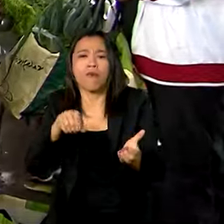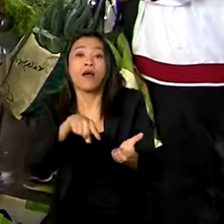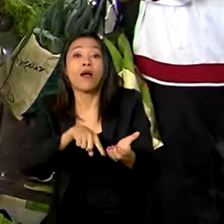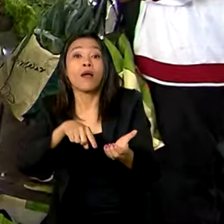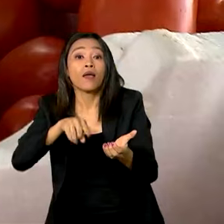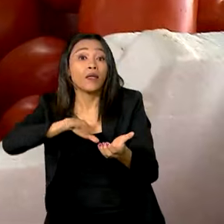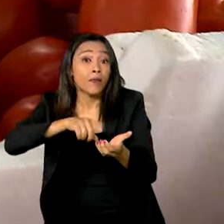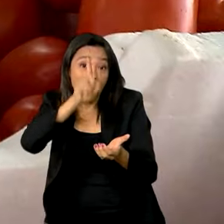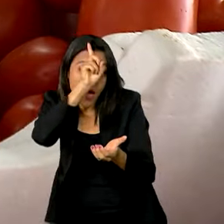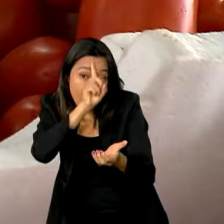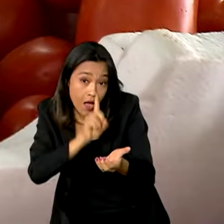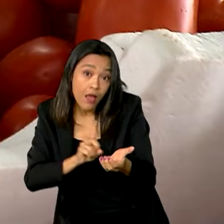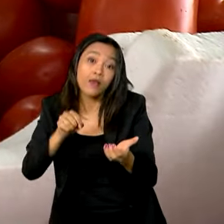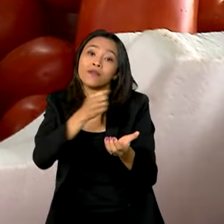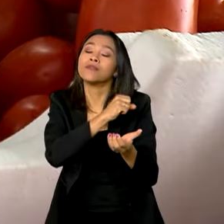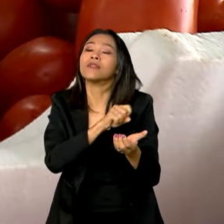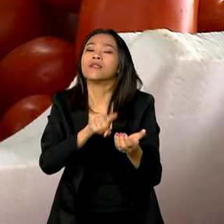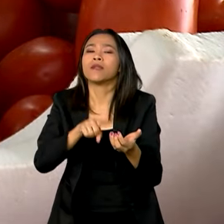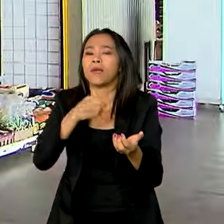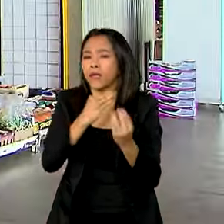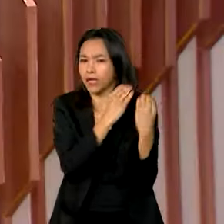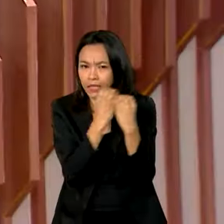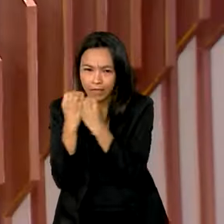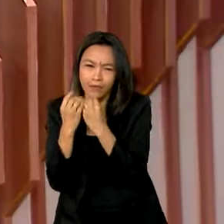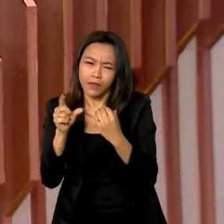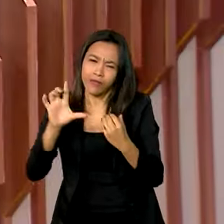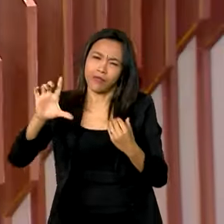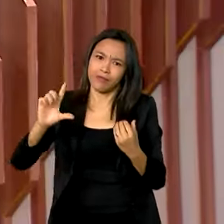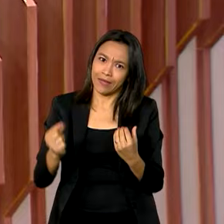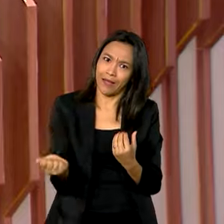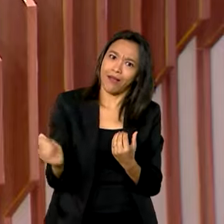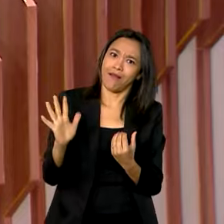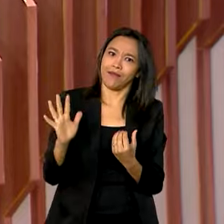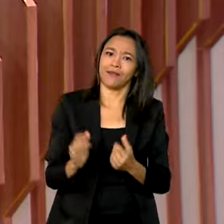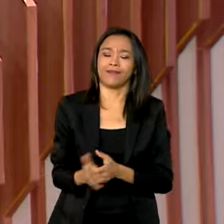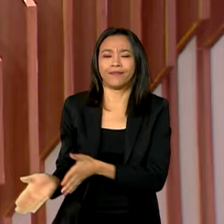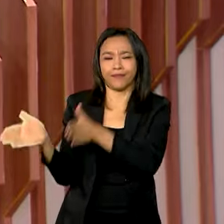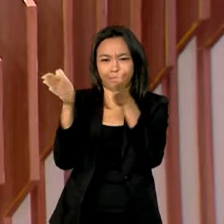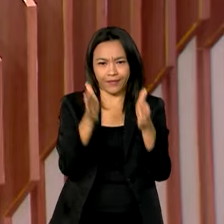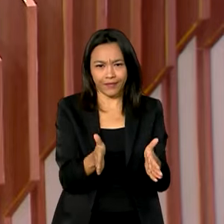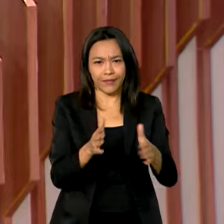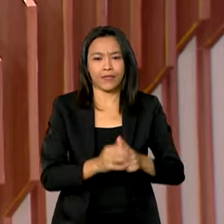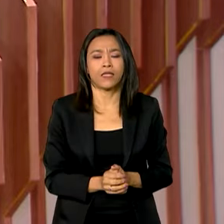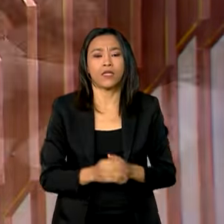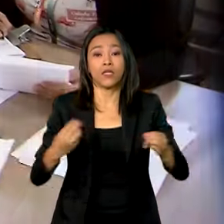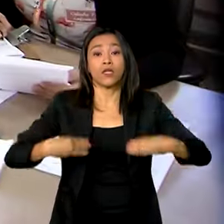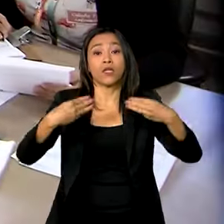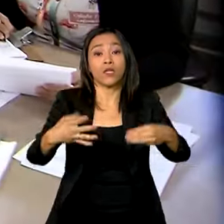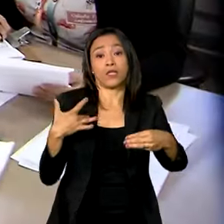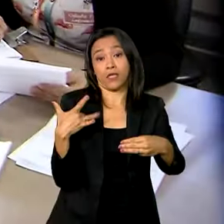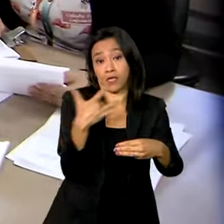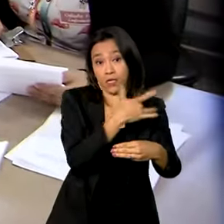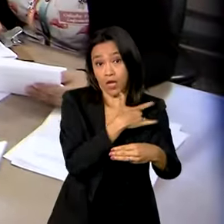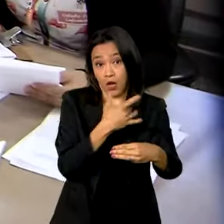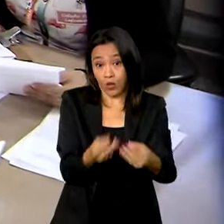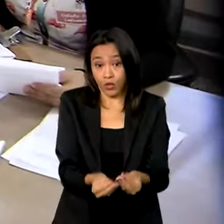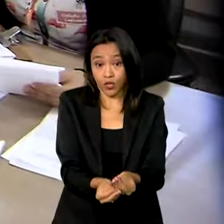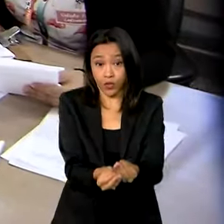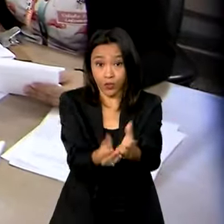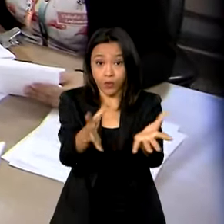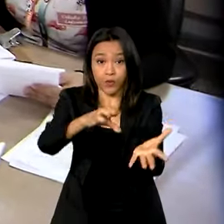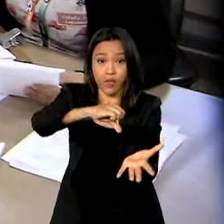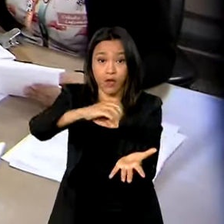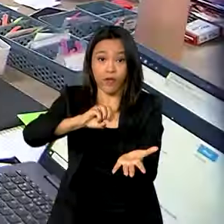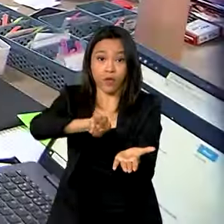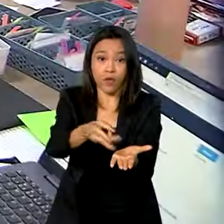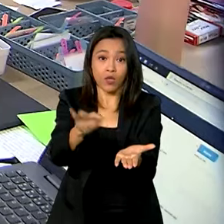laranja registrou alta no mês de outubro. Veja a seguir, o Ministério da Saúde libera mais de 90 milhões de reais